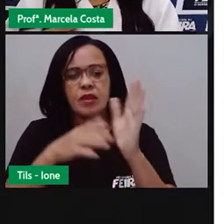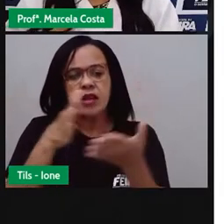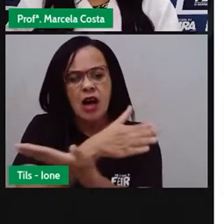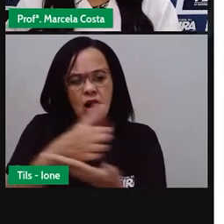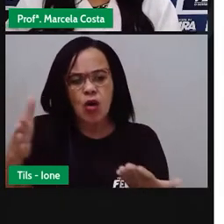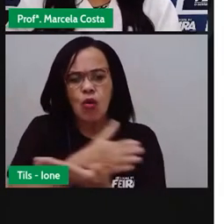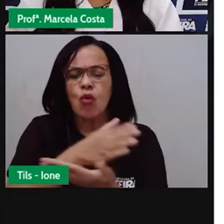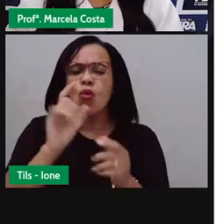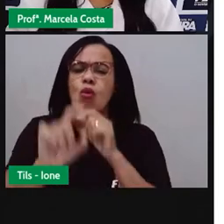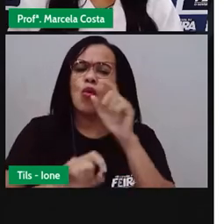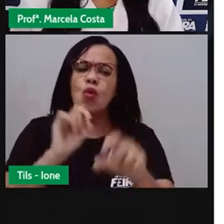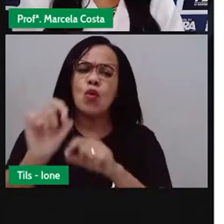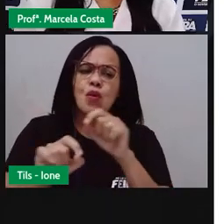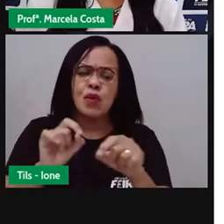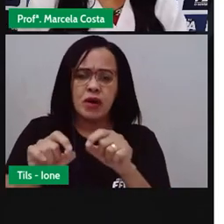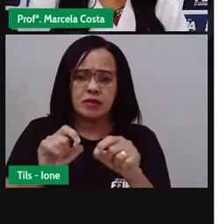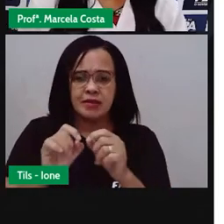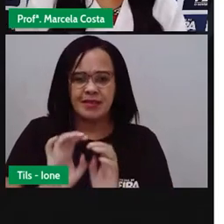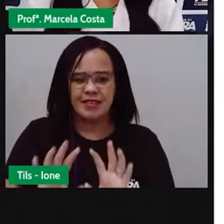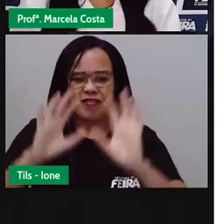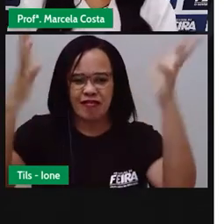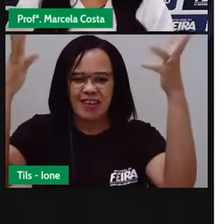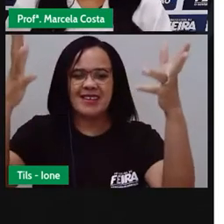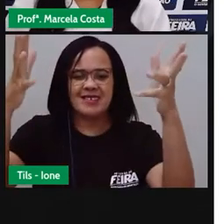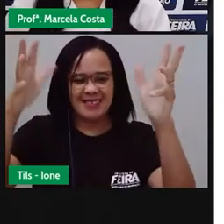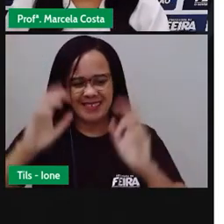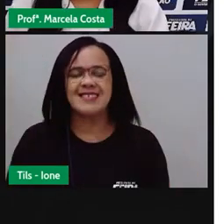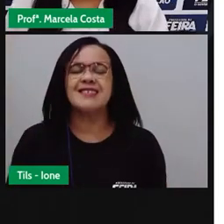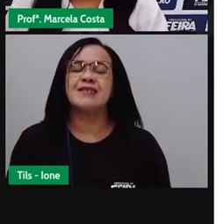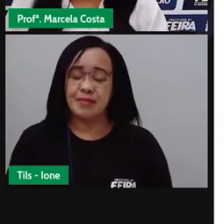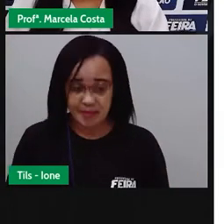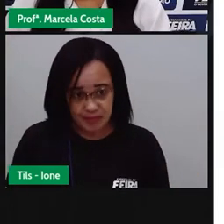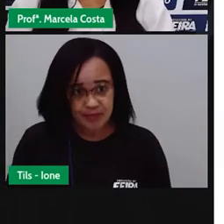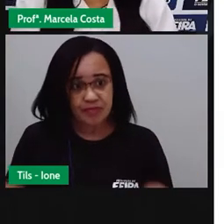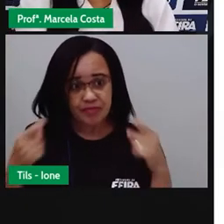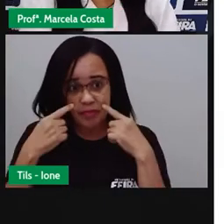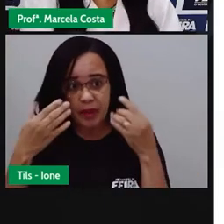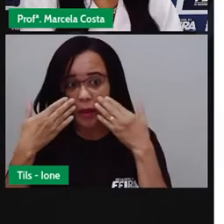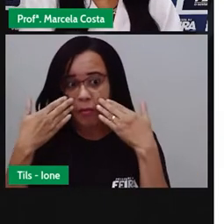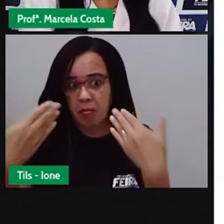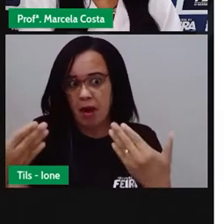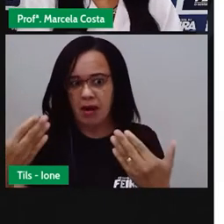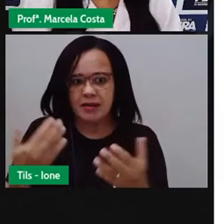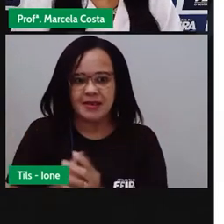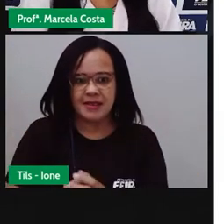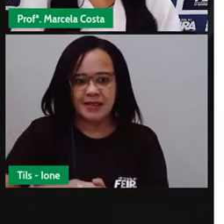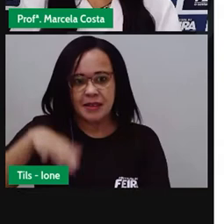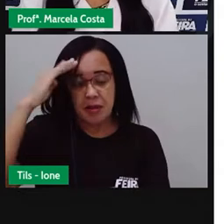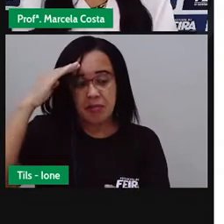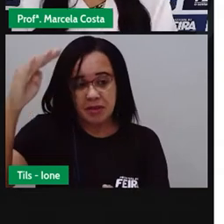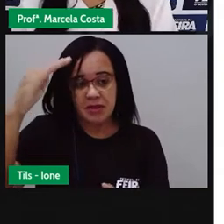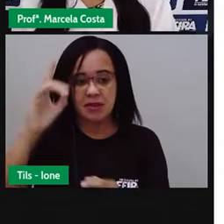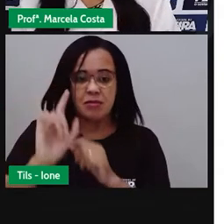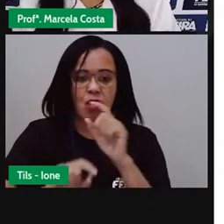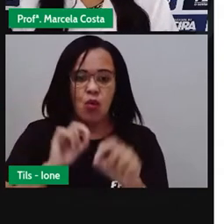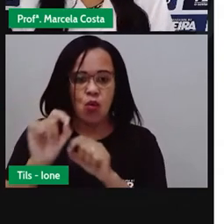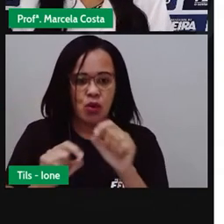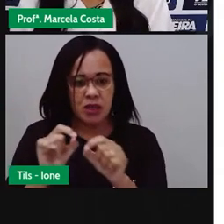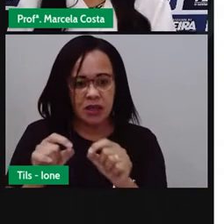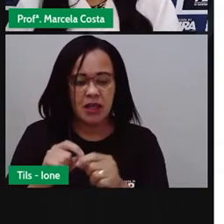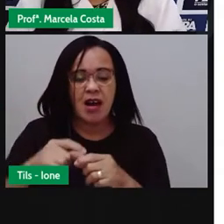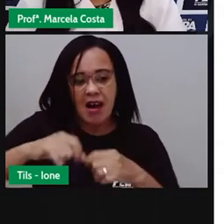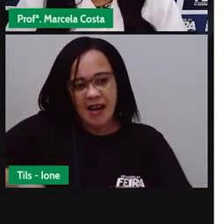dessas festas que são destaque. Como, por exemplo, a apresentação de